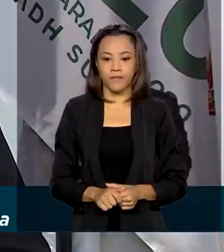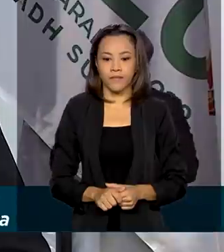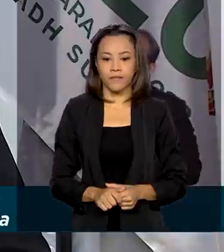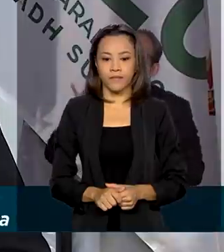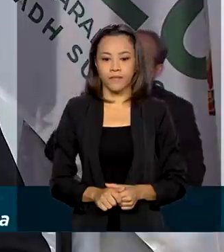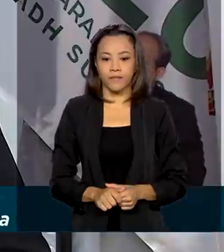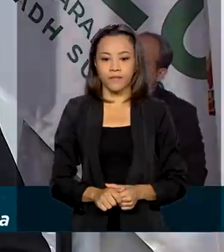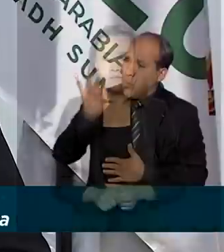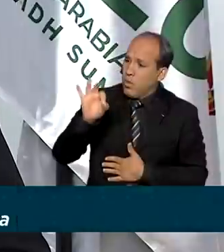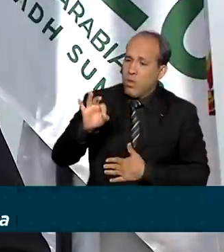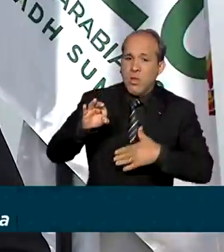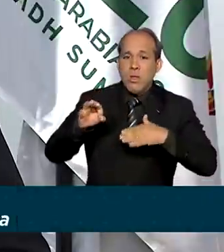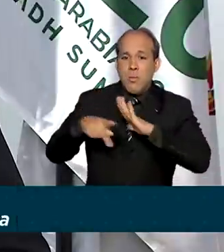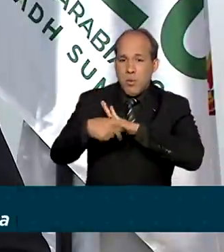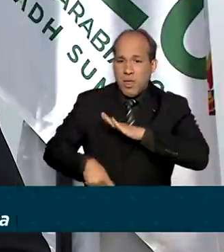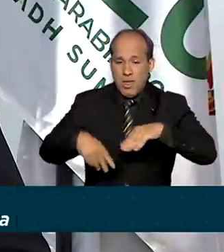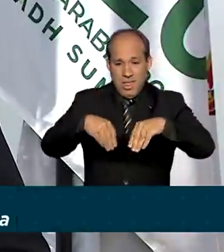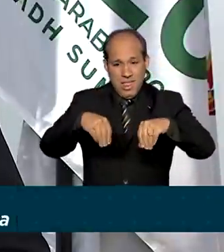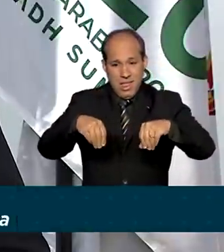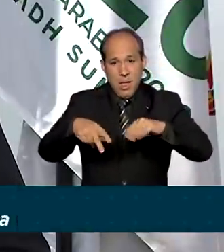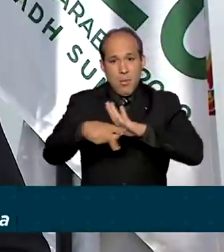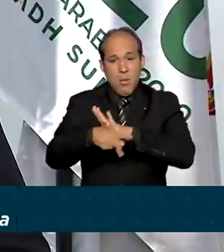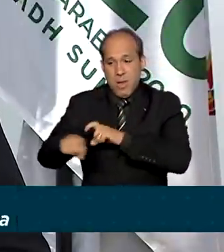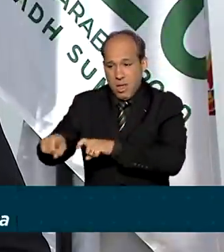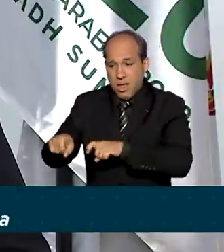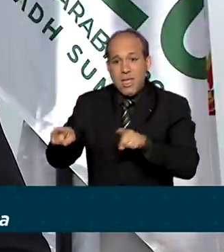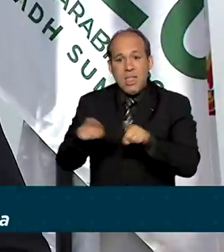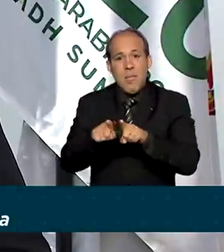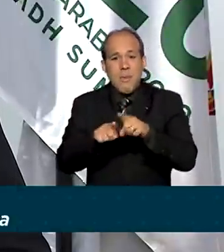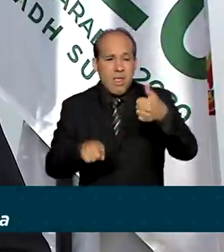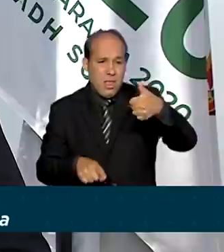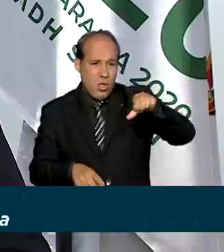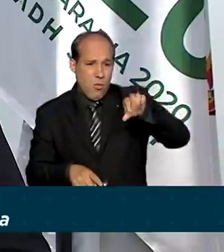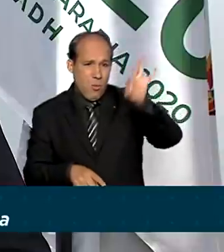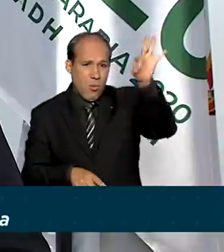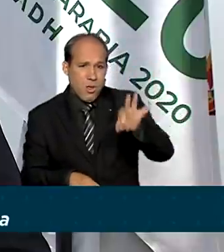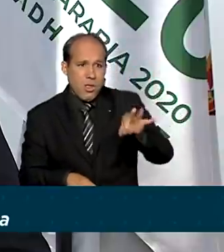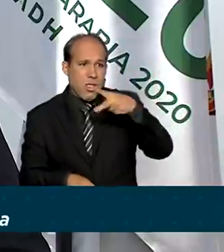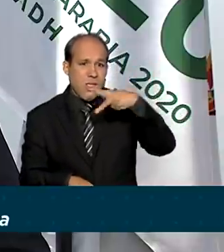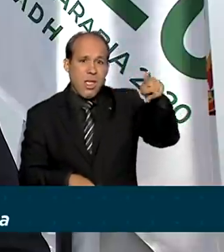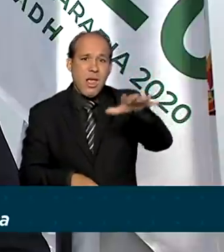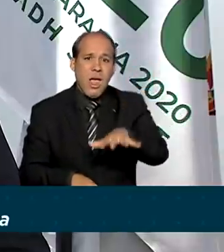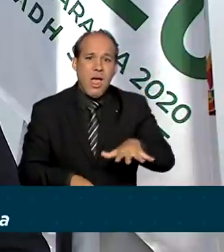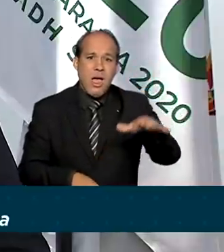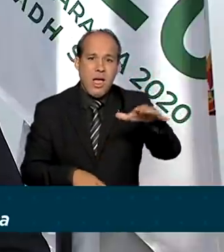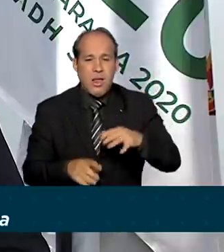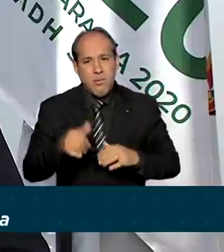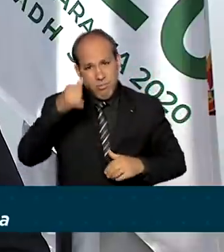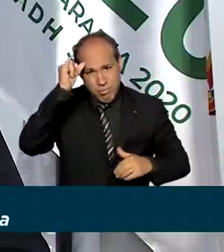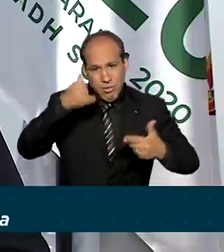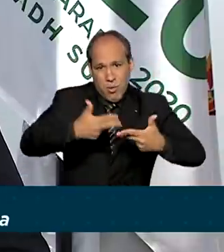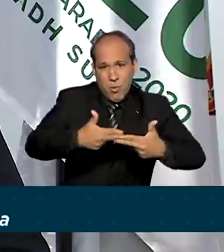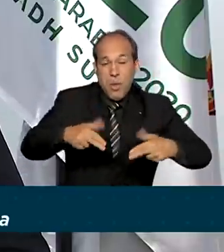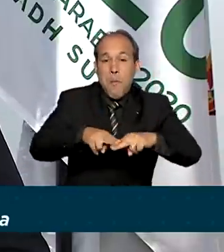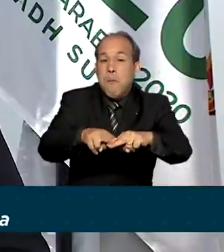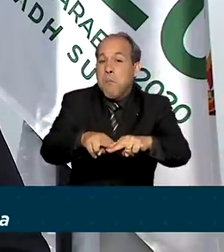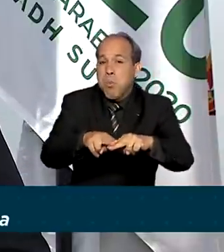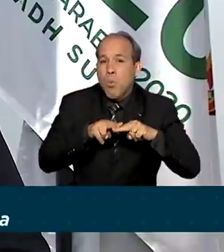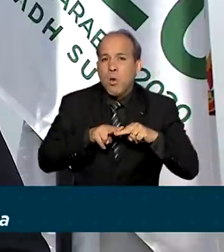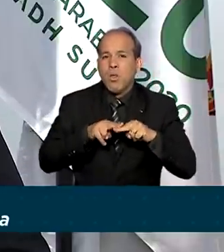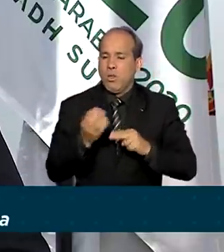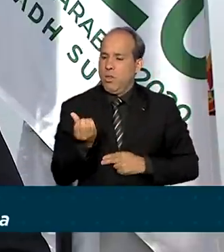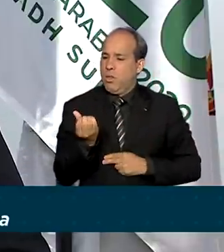% de nossas terras para a agricultura e 19% para a pecuária. Por isso, cerca de